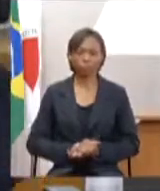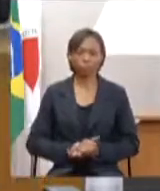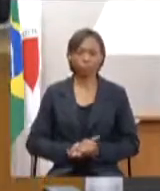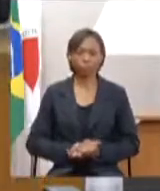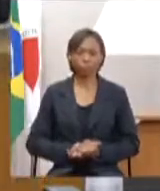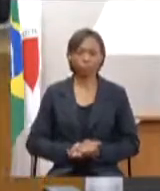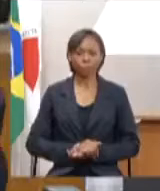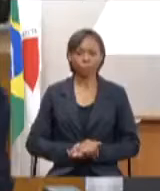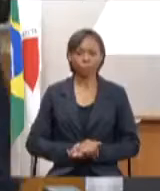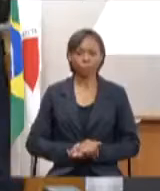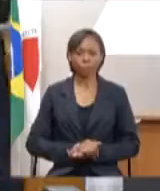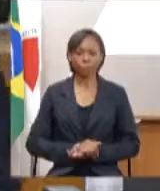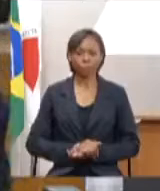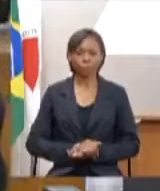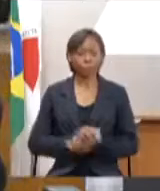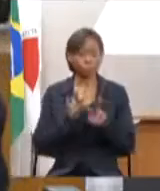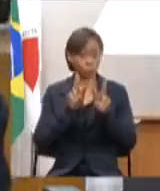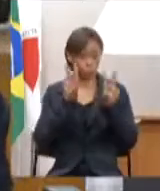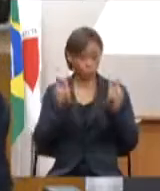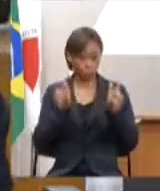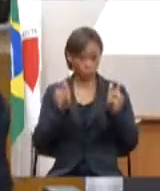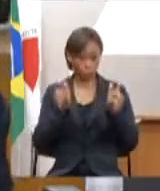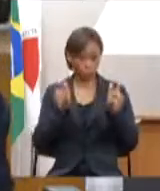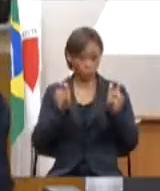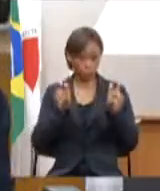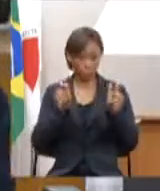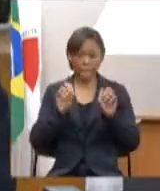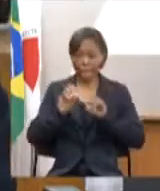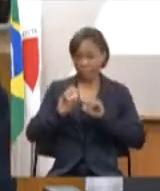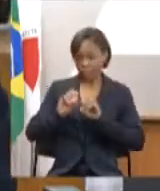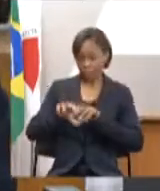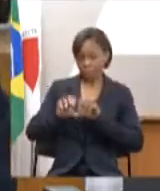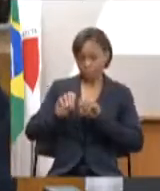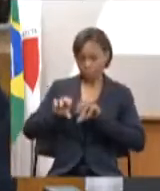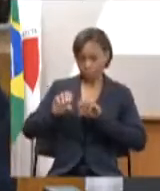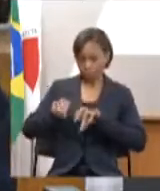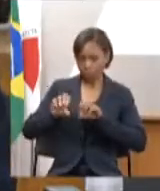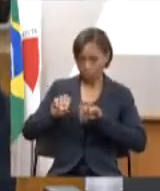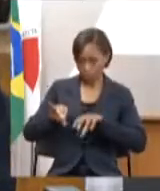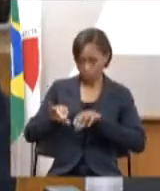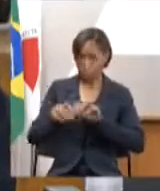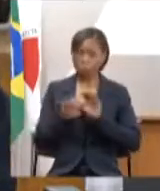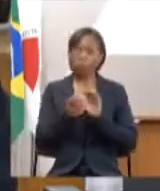Com relação à educação, nossa meta,